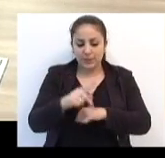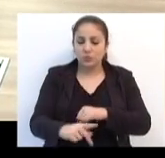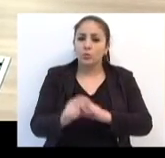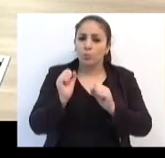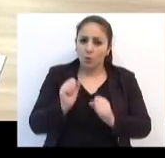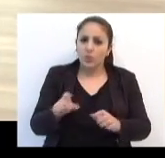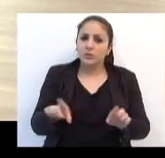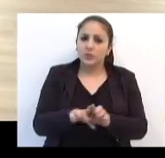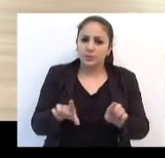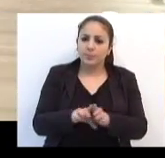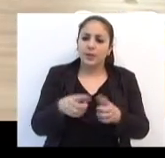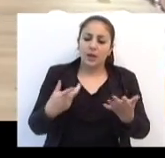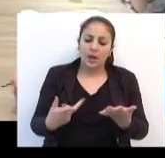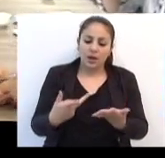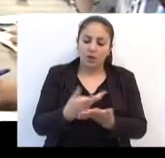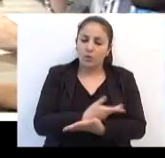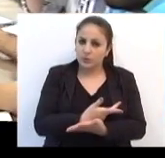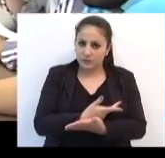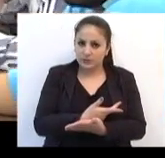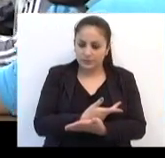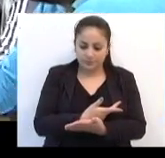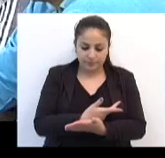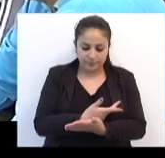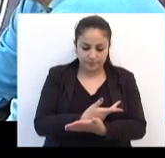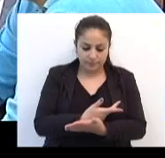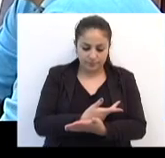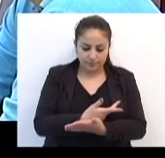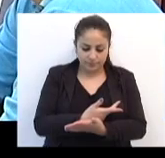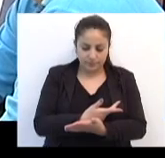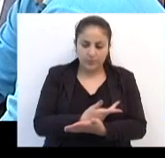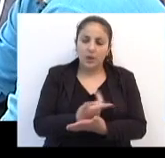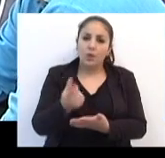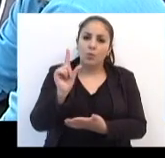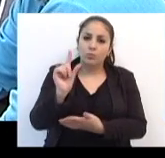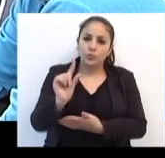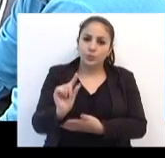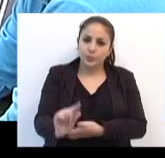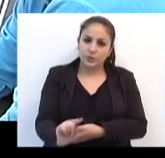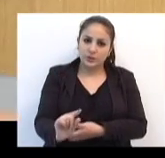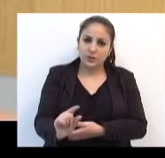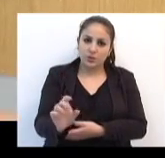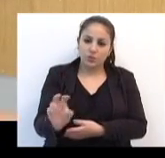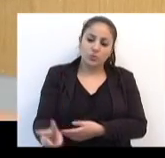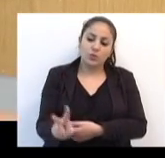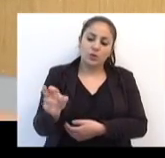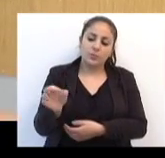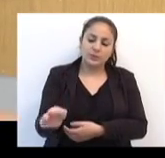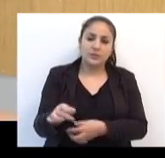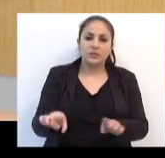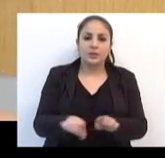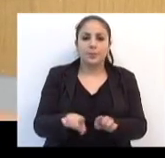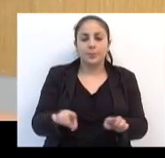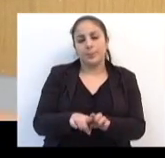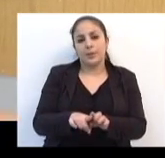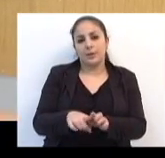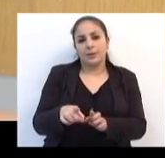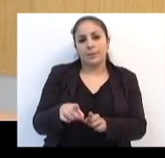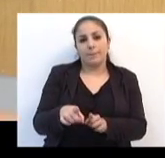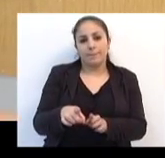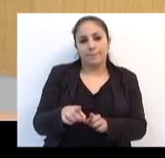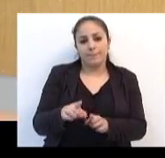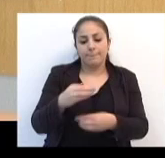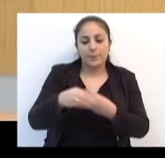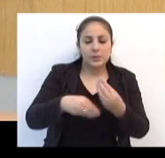Passo Fundo também possa acontecer uma queda no valor da passagem. E a Frente Parlamentar Mista em